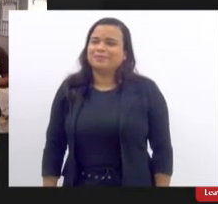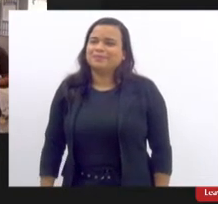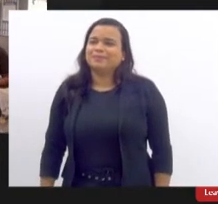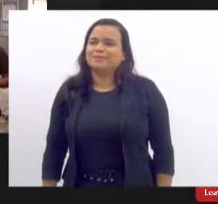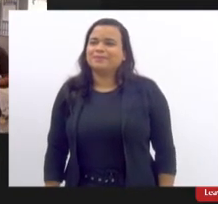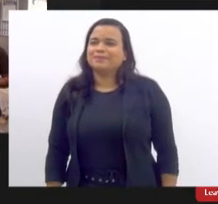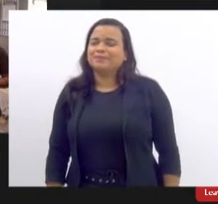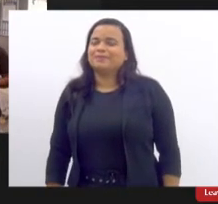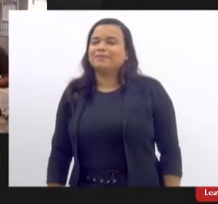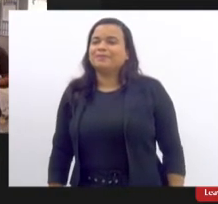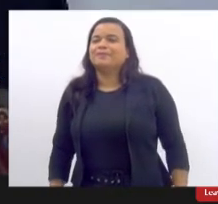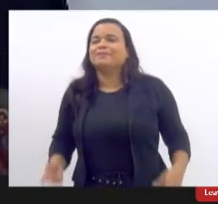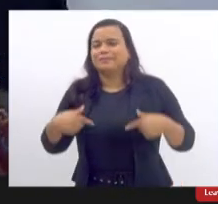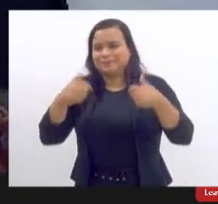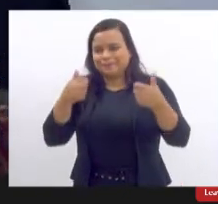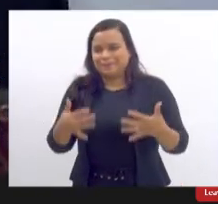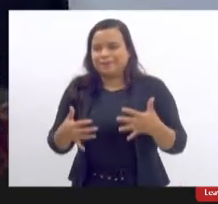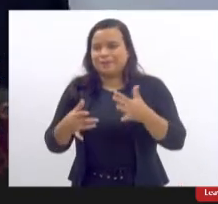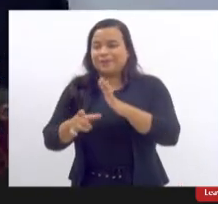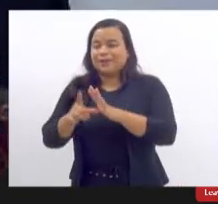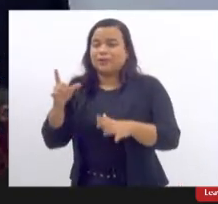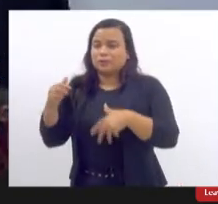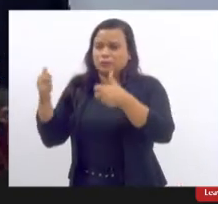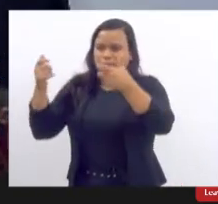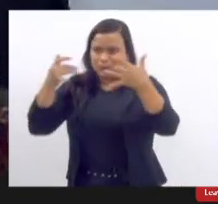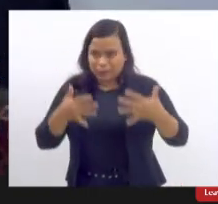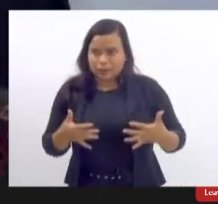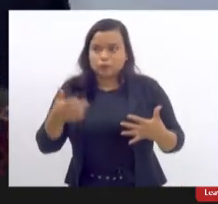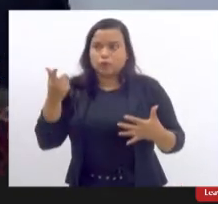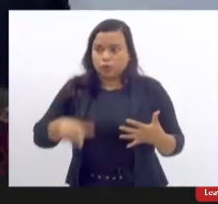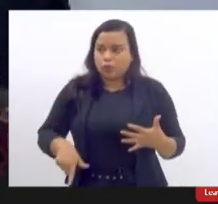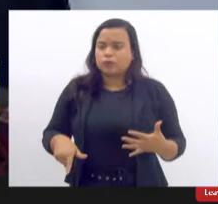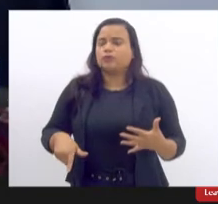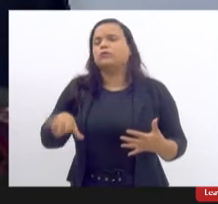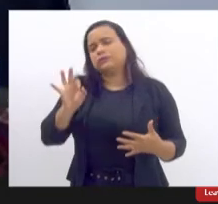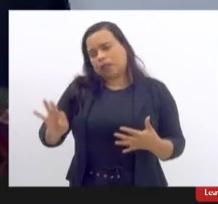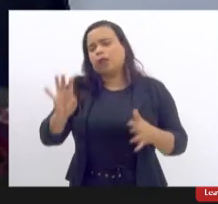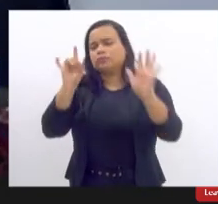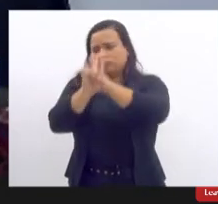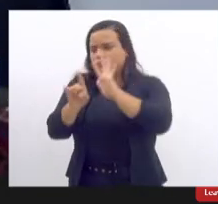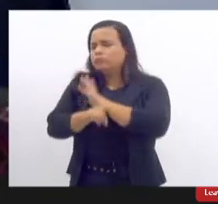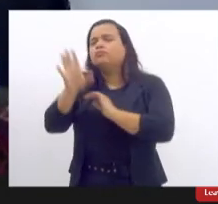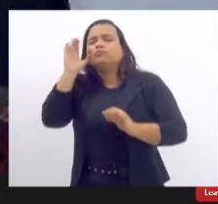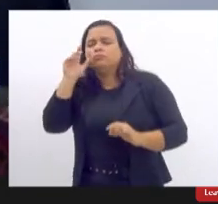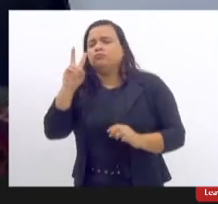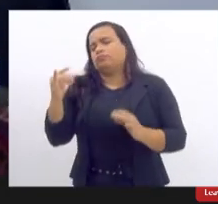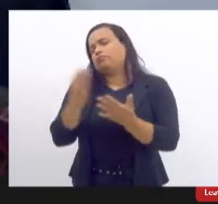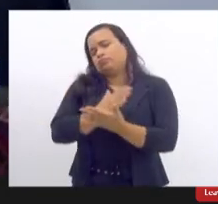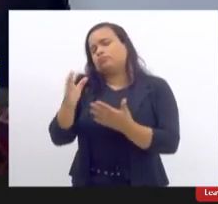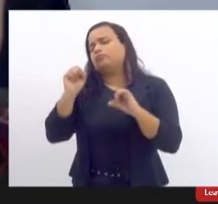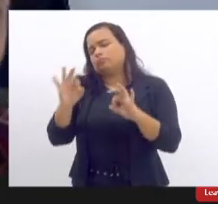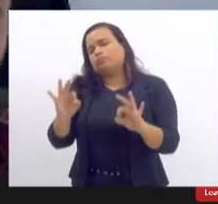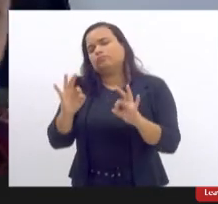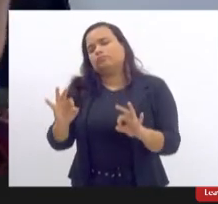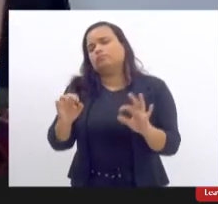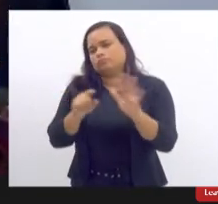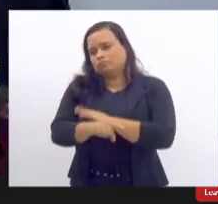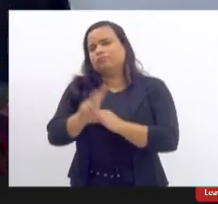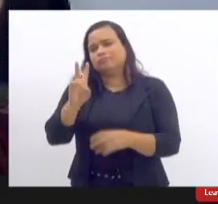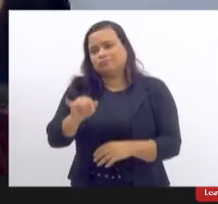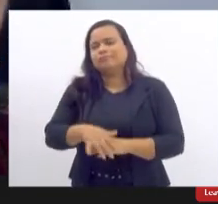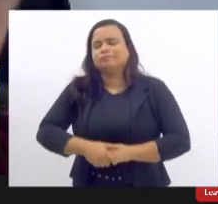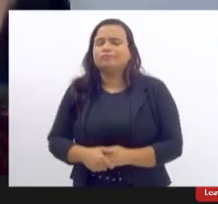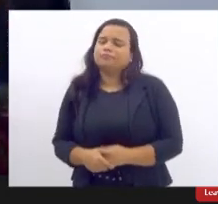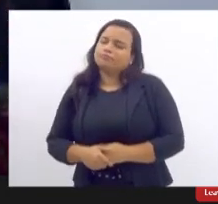antes da gente passar a palavra adiante depois seguramente vão haver algumas perguntas pra você pela